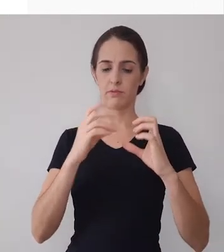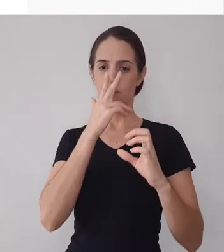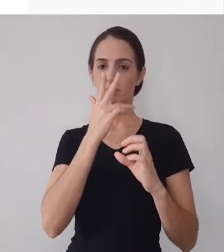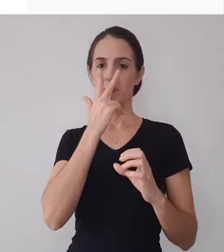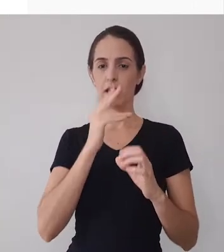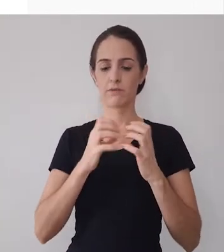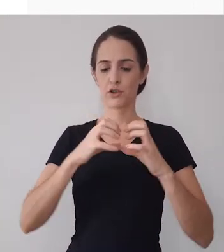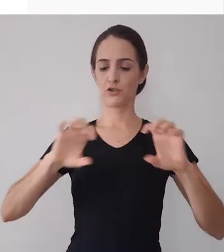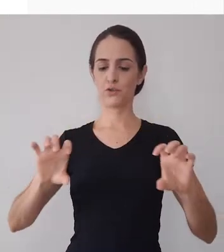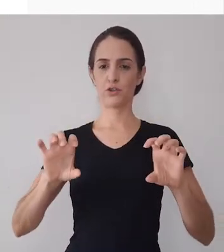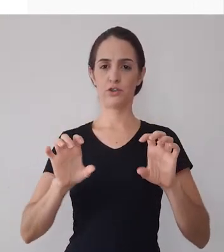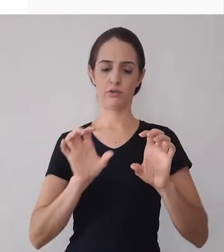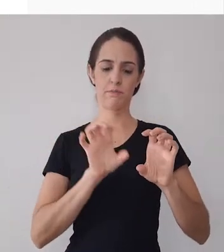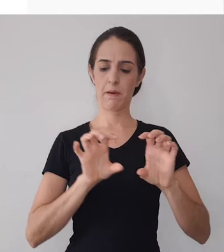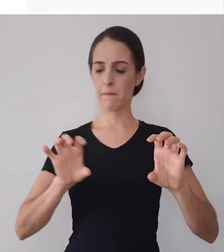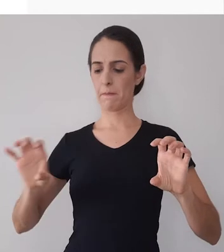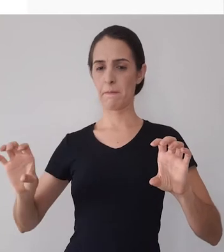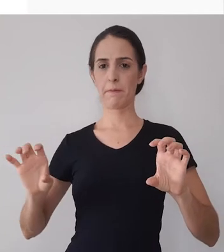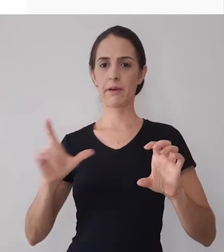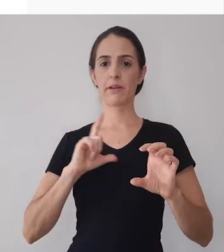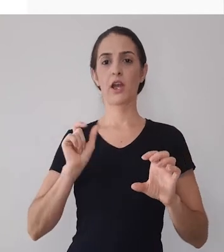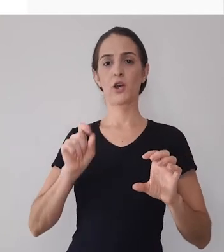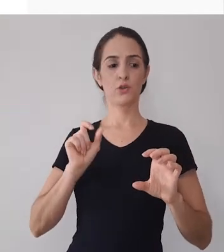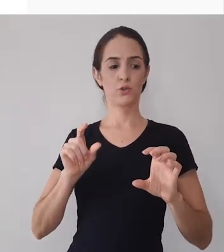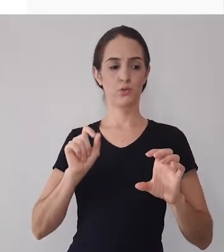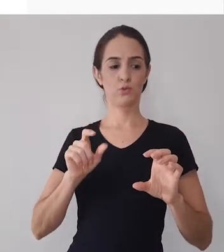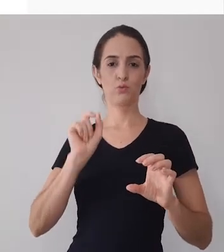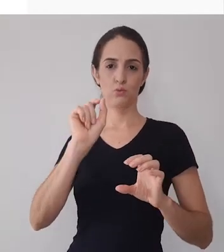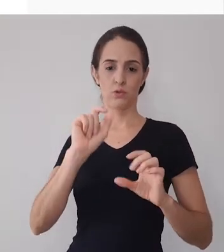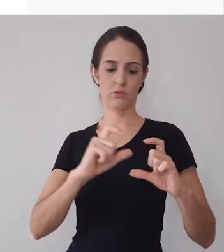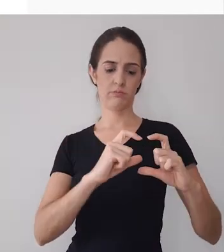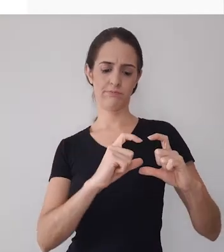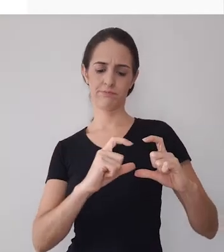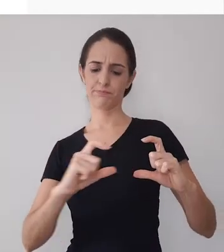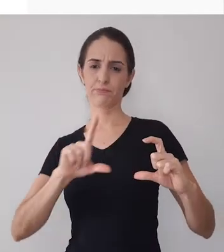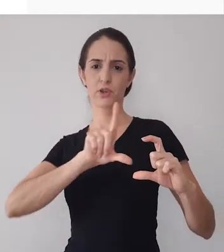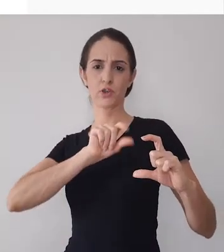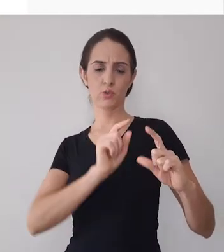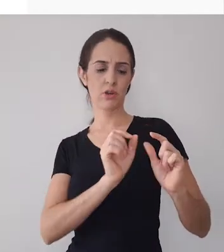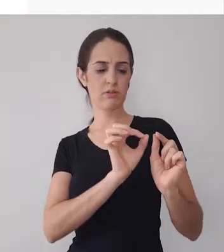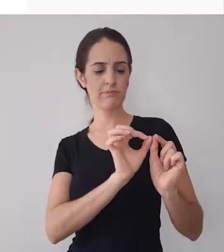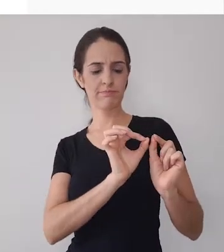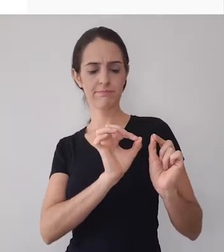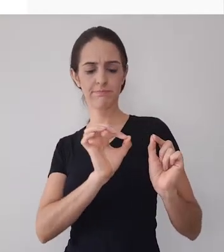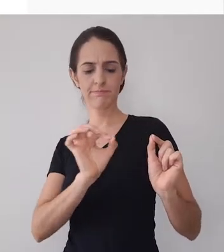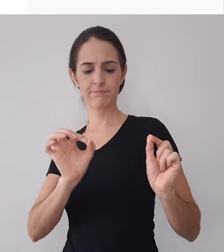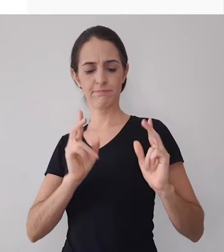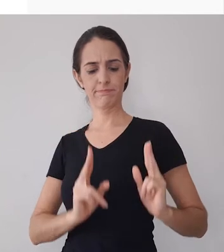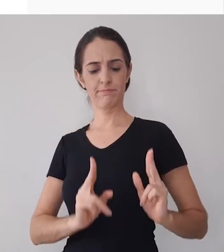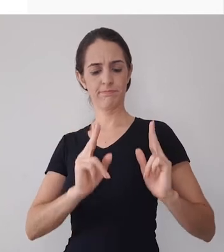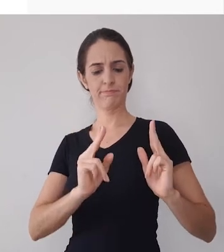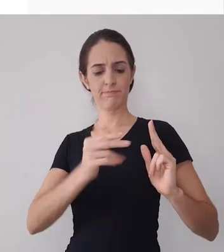pode dividir então aqui eu vou clicar em dividir e aparecer uma barra azul essa barra permite que você escolha o